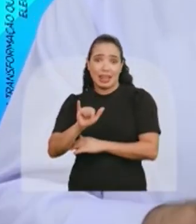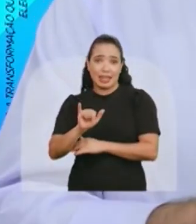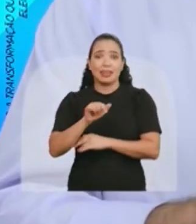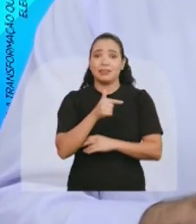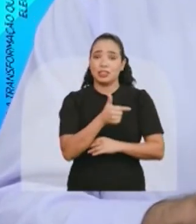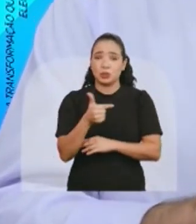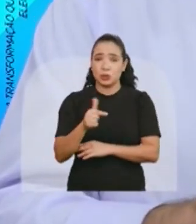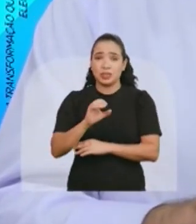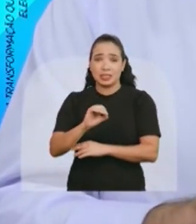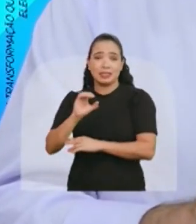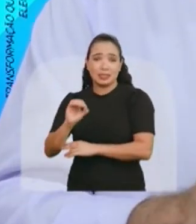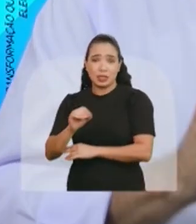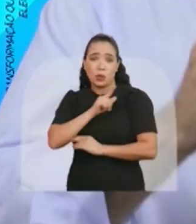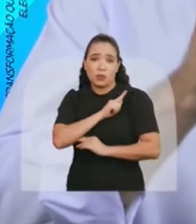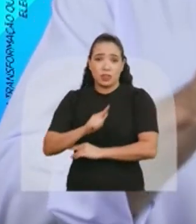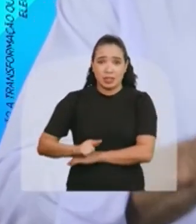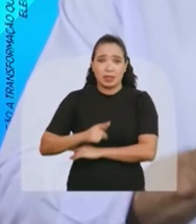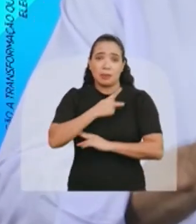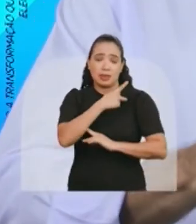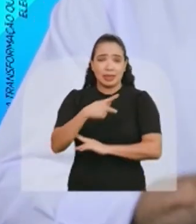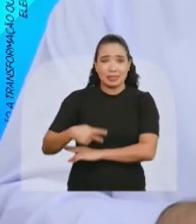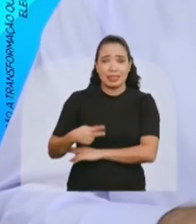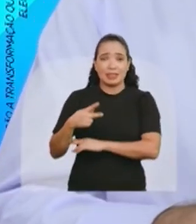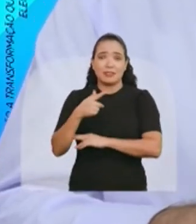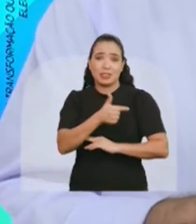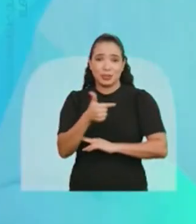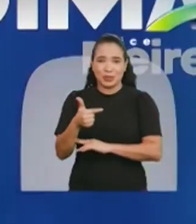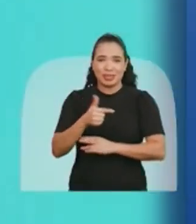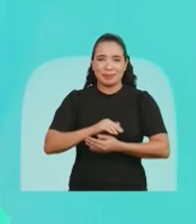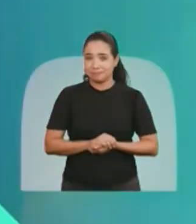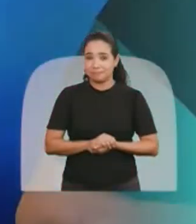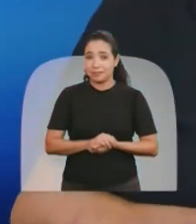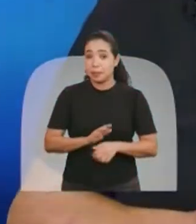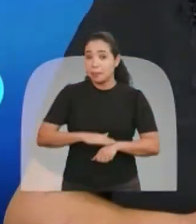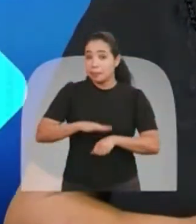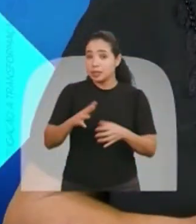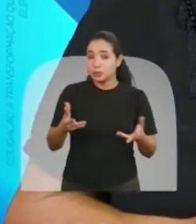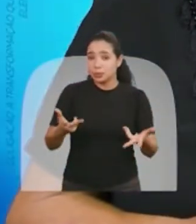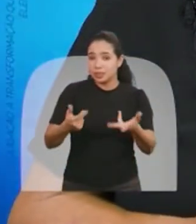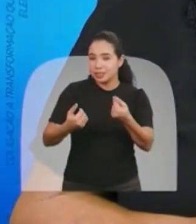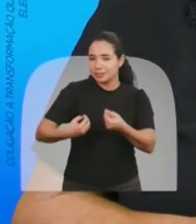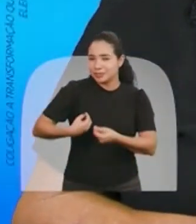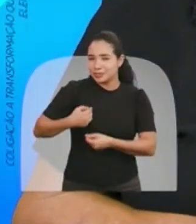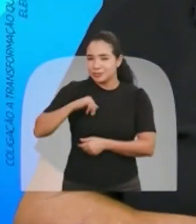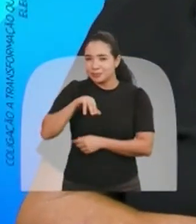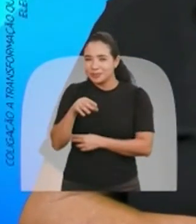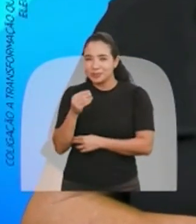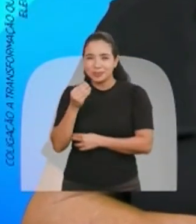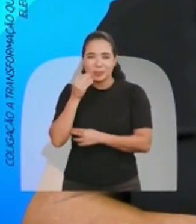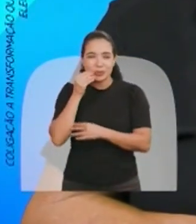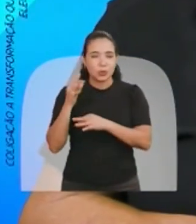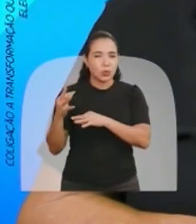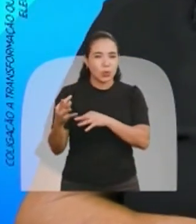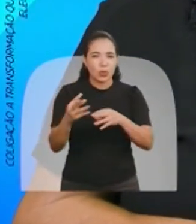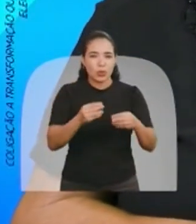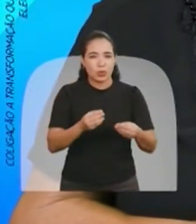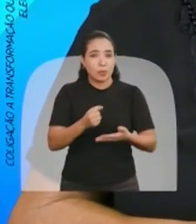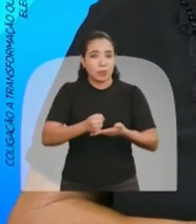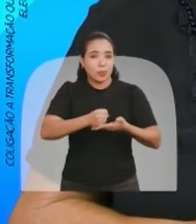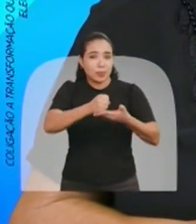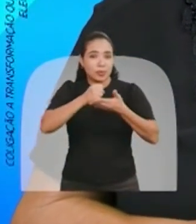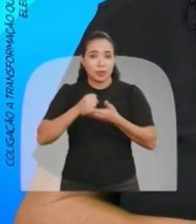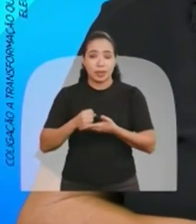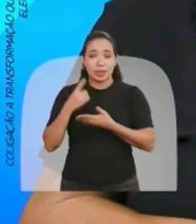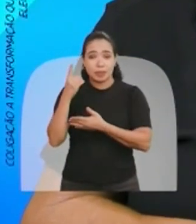2200 Governador Presidente 2200 Por mais qualidade de vidas E oportunidade para todos Conte